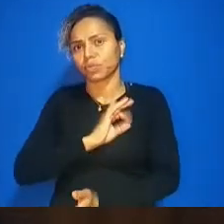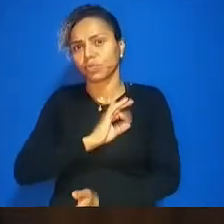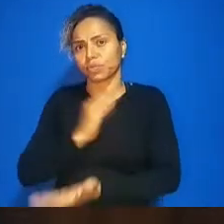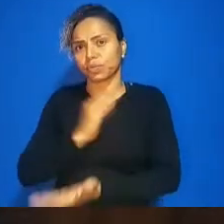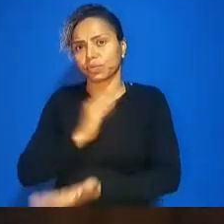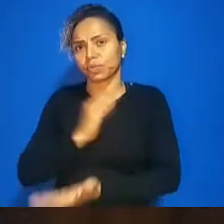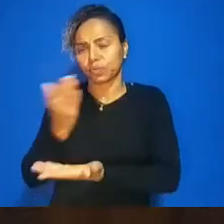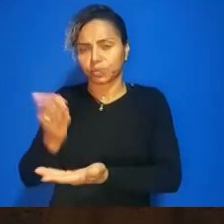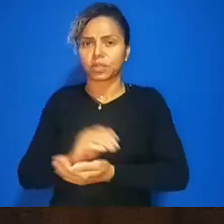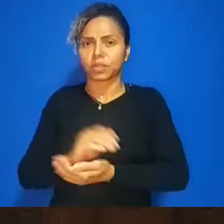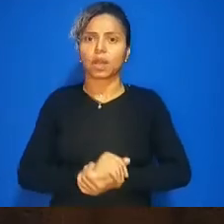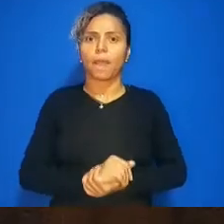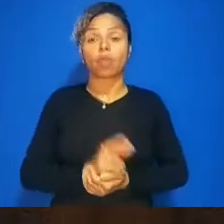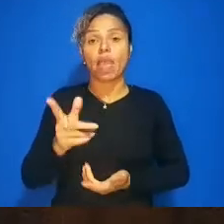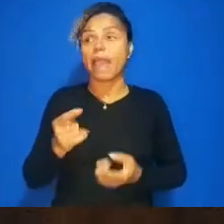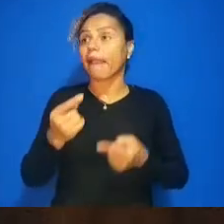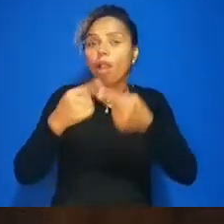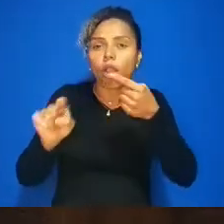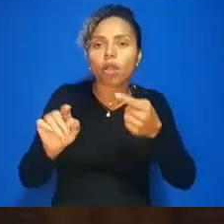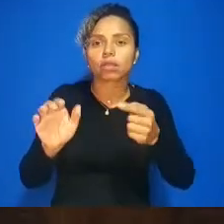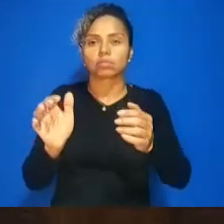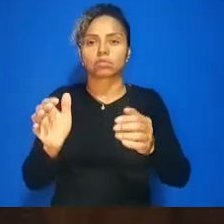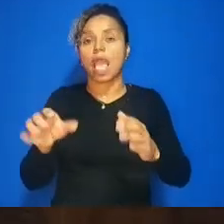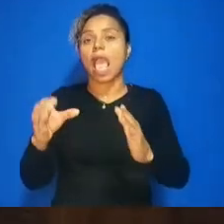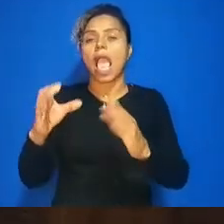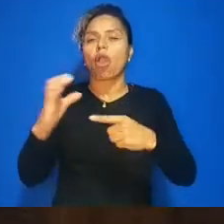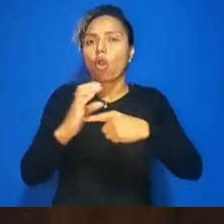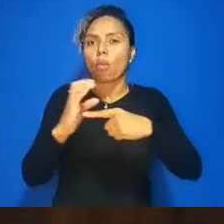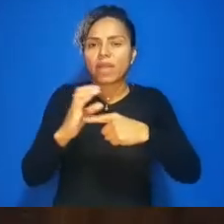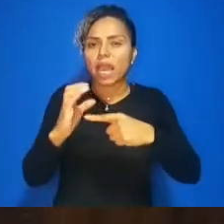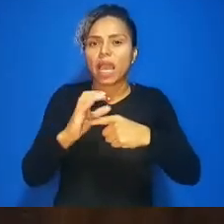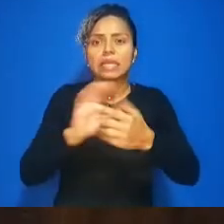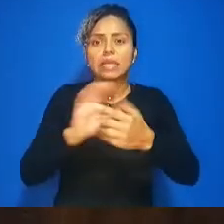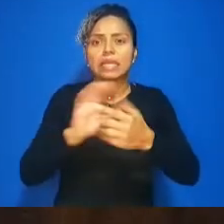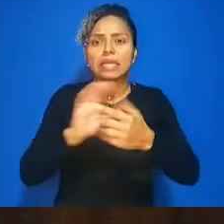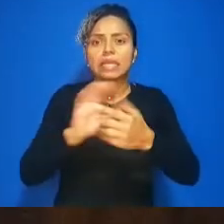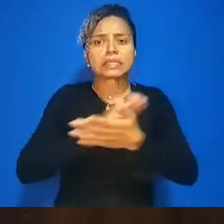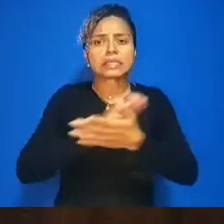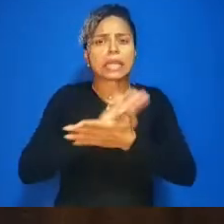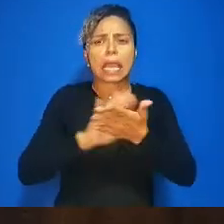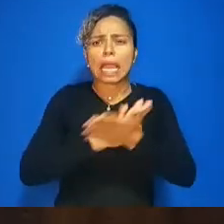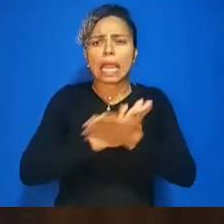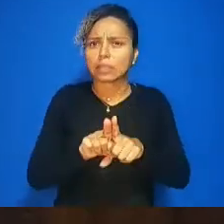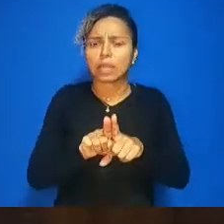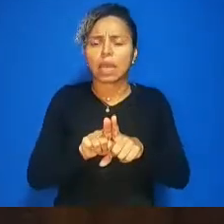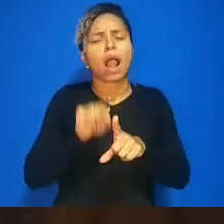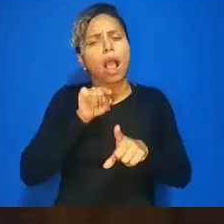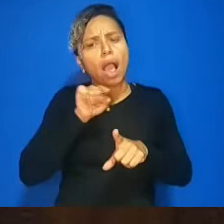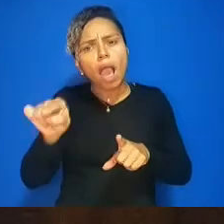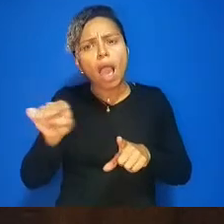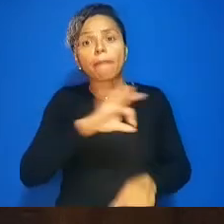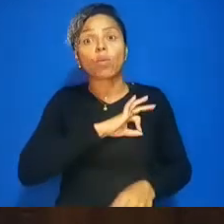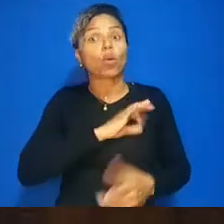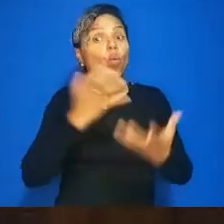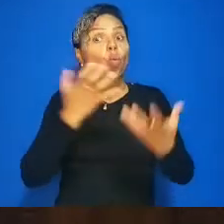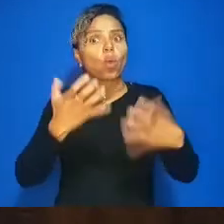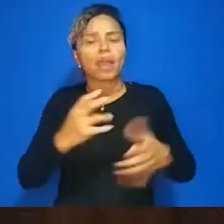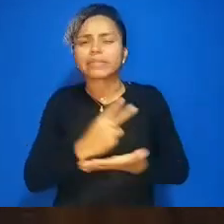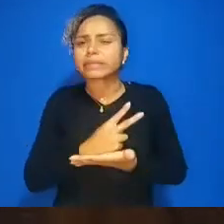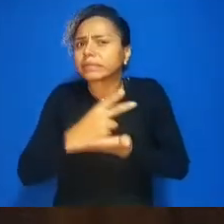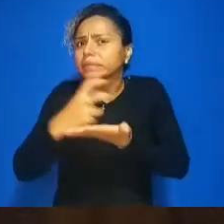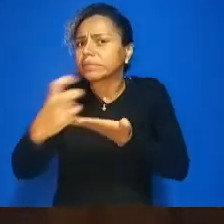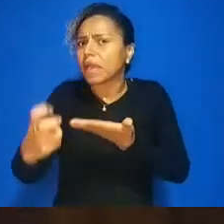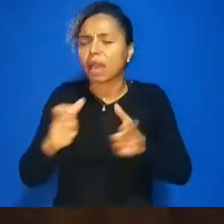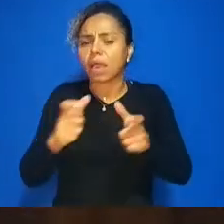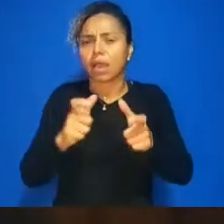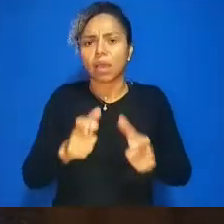os policiais não querem sair do lado não há nada disso nenhum comando quer o problema é a infraestrutura que não está tendo condições dos militares ficarem lá dentro